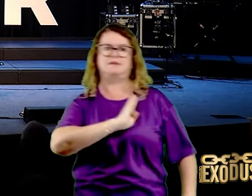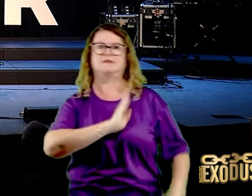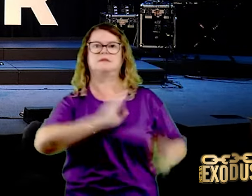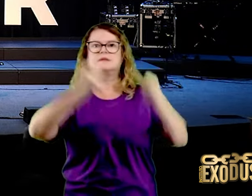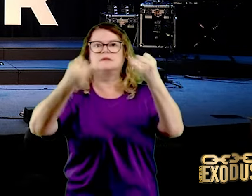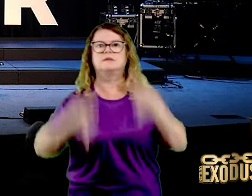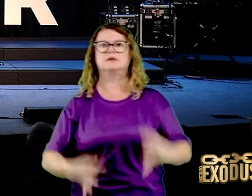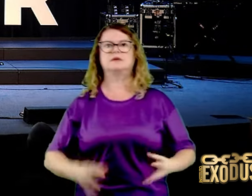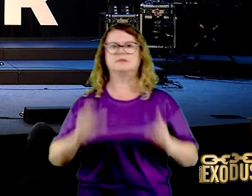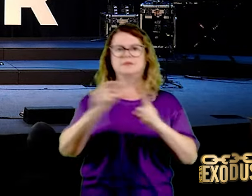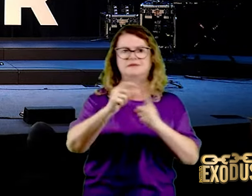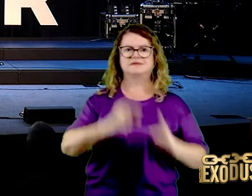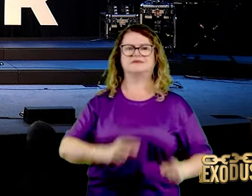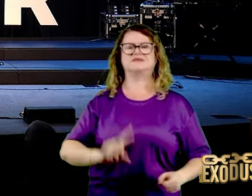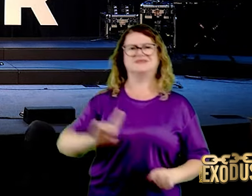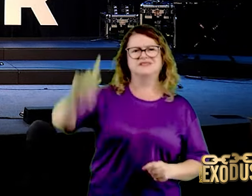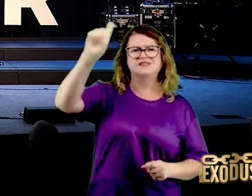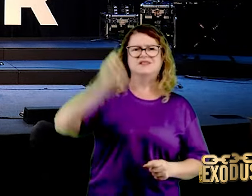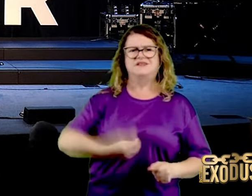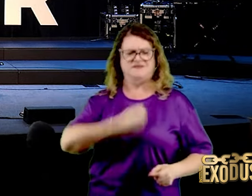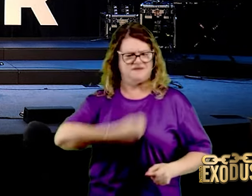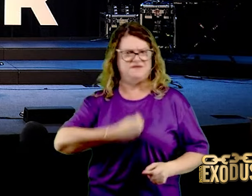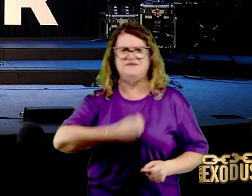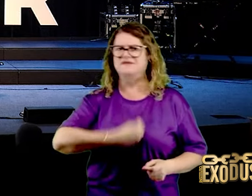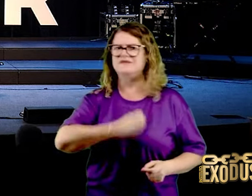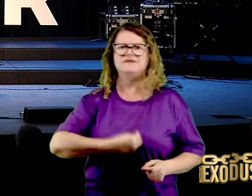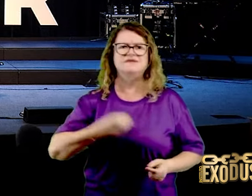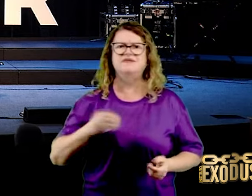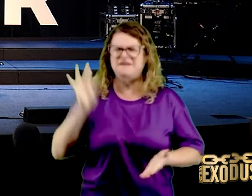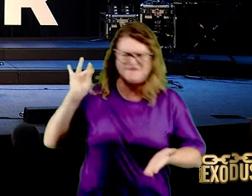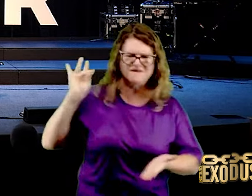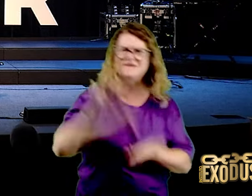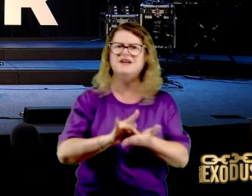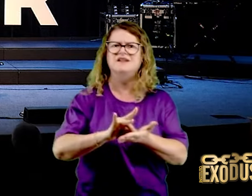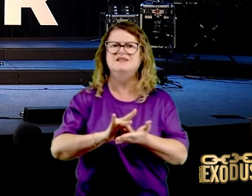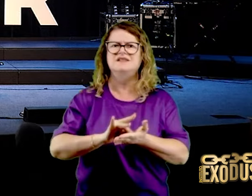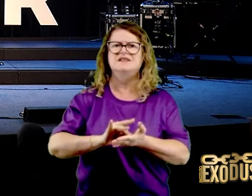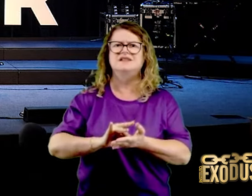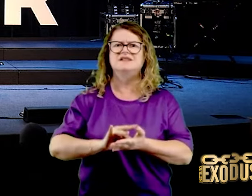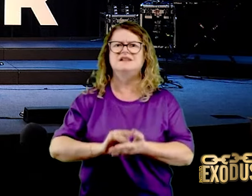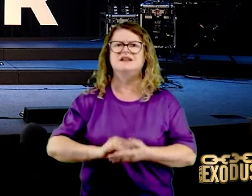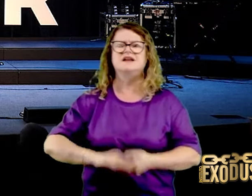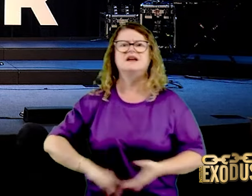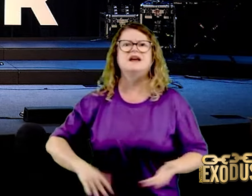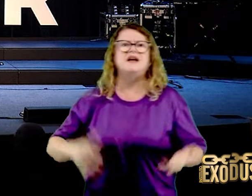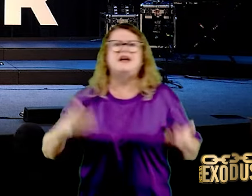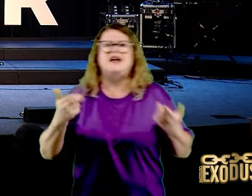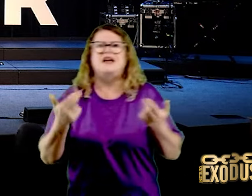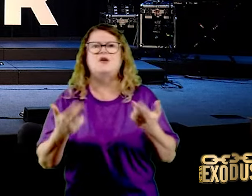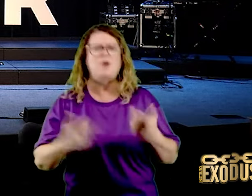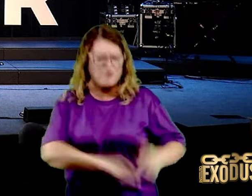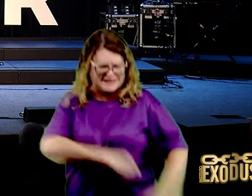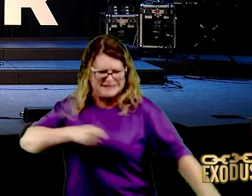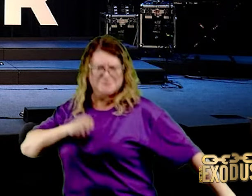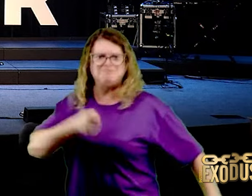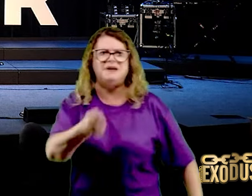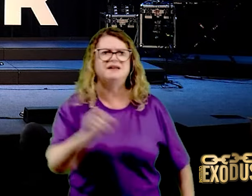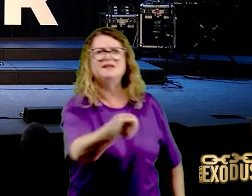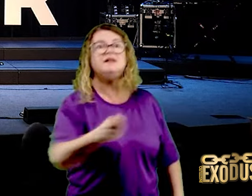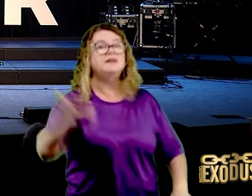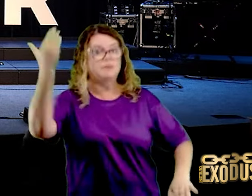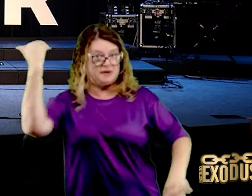eficaz, é mais penetrante do que espada alguma de dois gumes. Escute, essa era a munição da época.